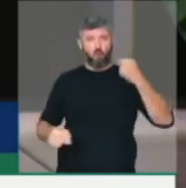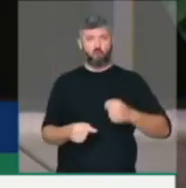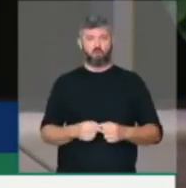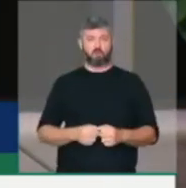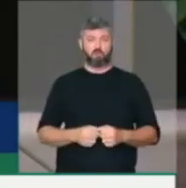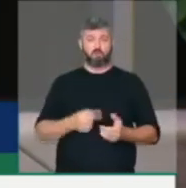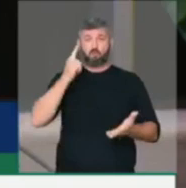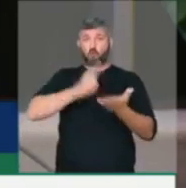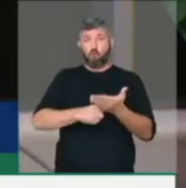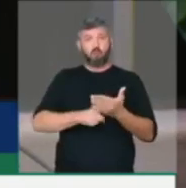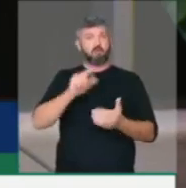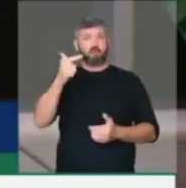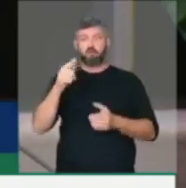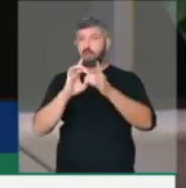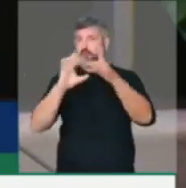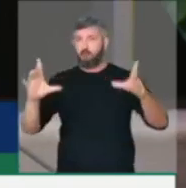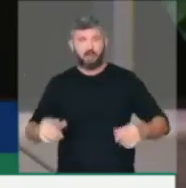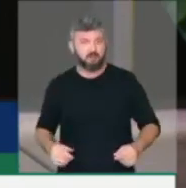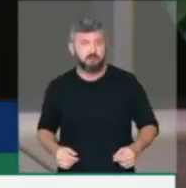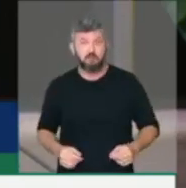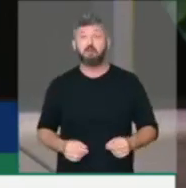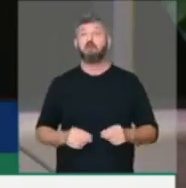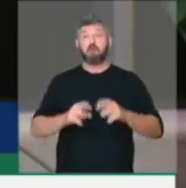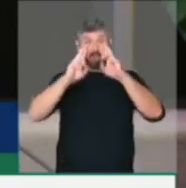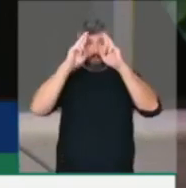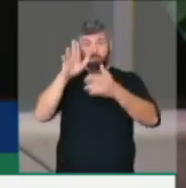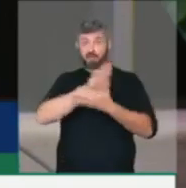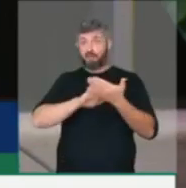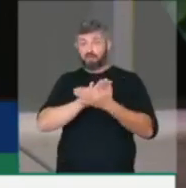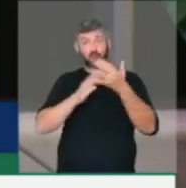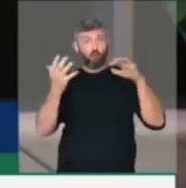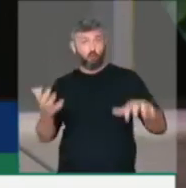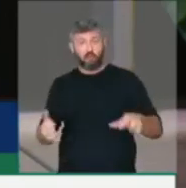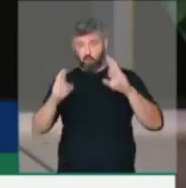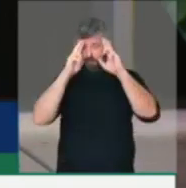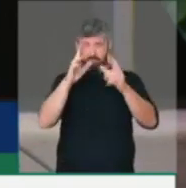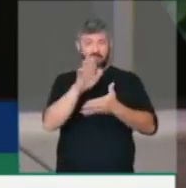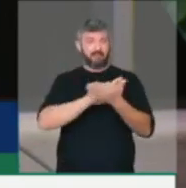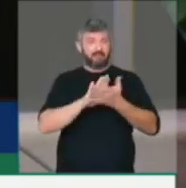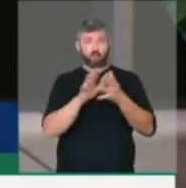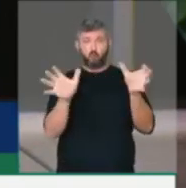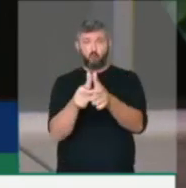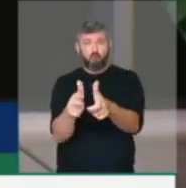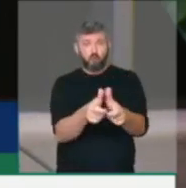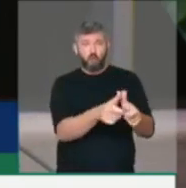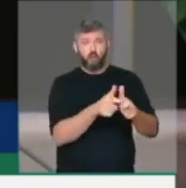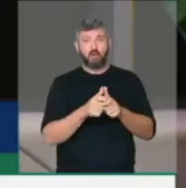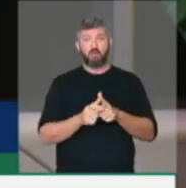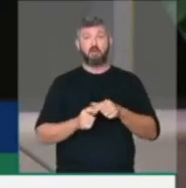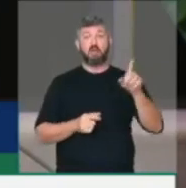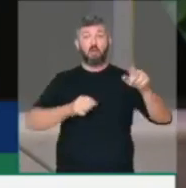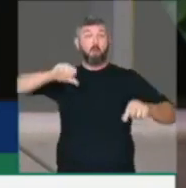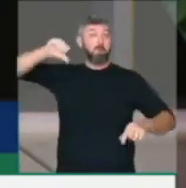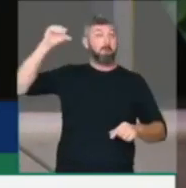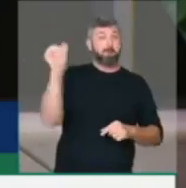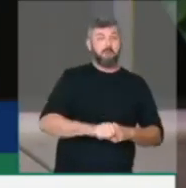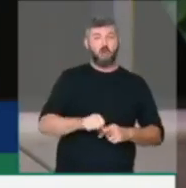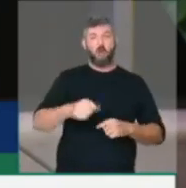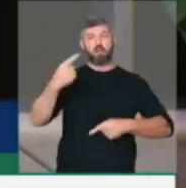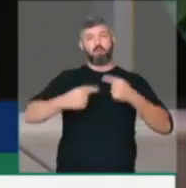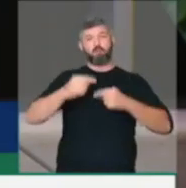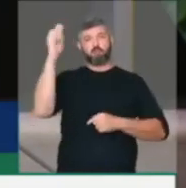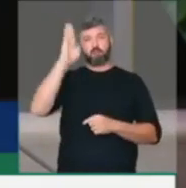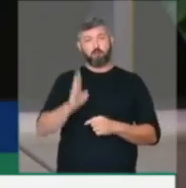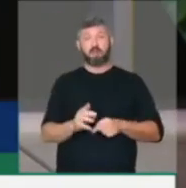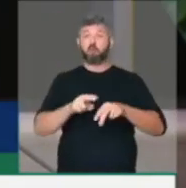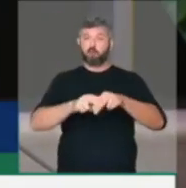compromisso com a democracia. Por isso, ele não respeita o parlamento, não respeita as minorias. Ele é do que há de pior na política brasileira. Por isso, tem